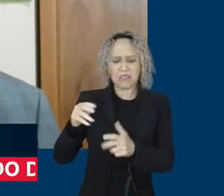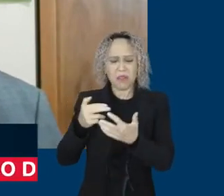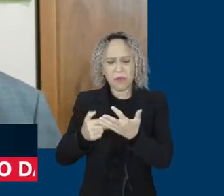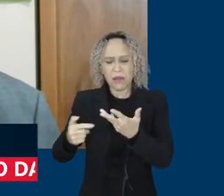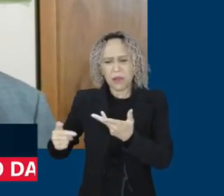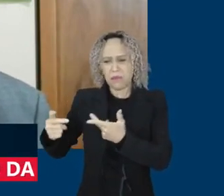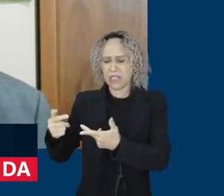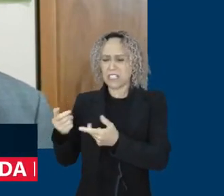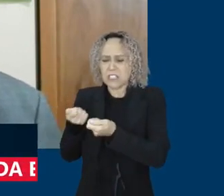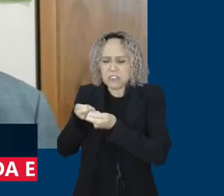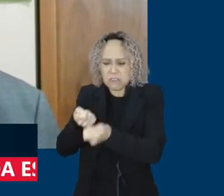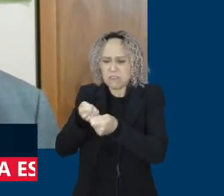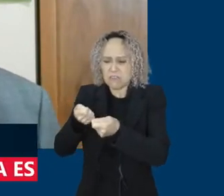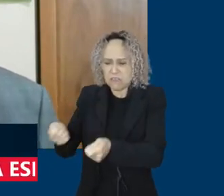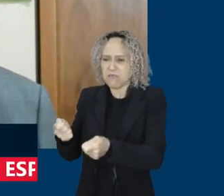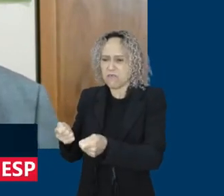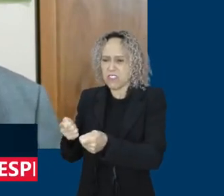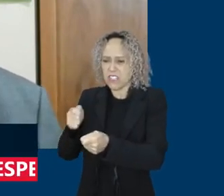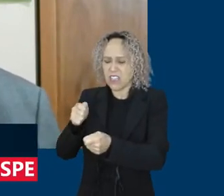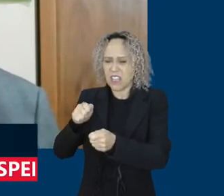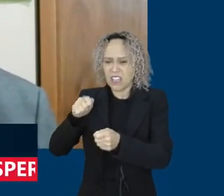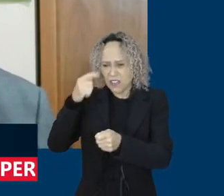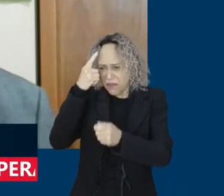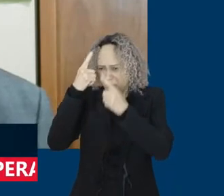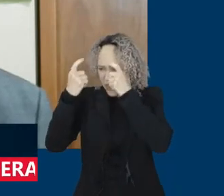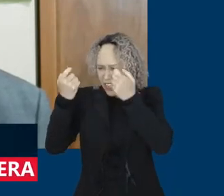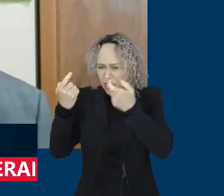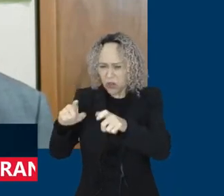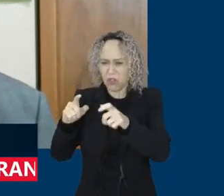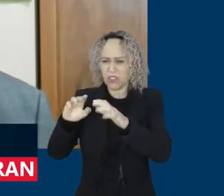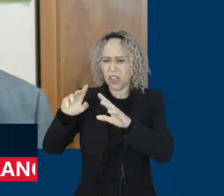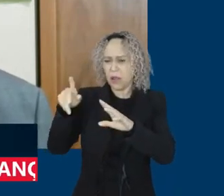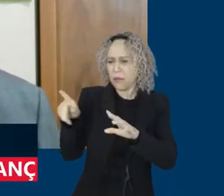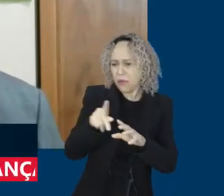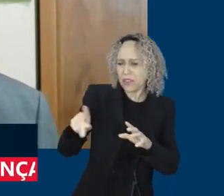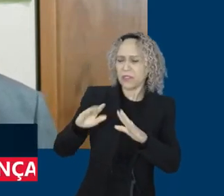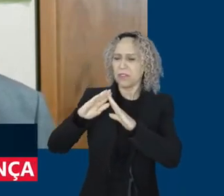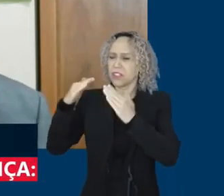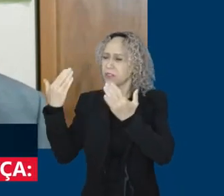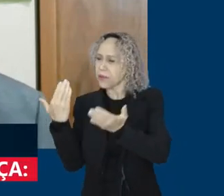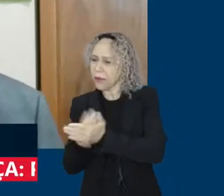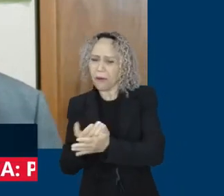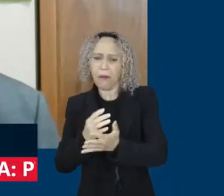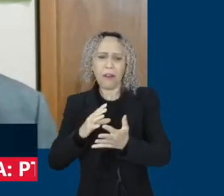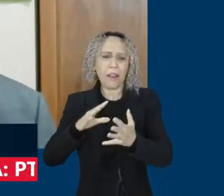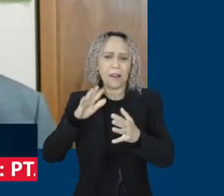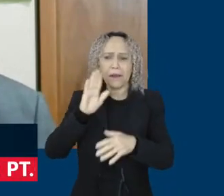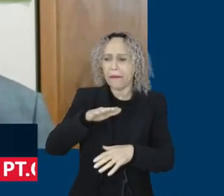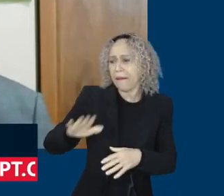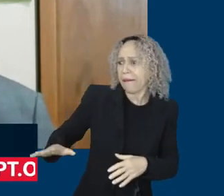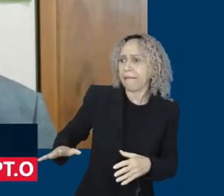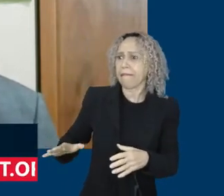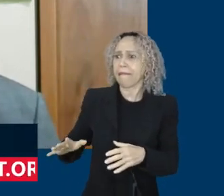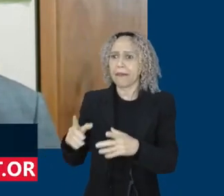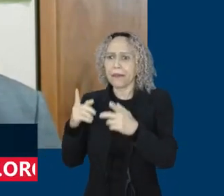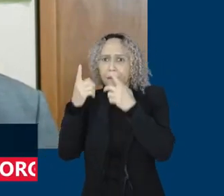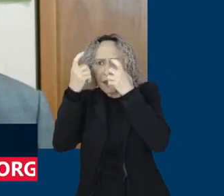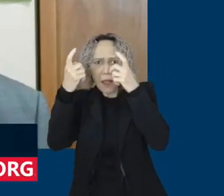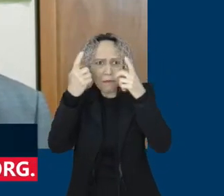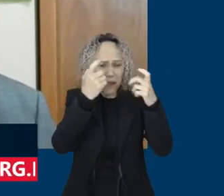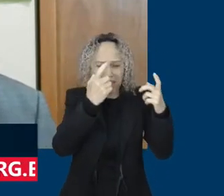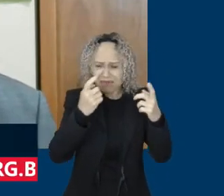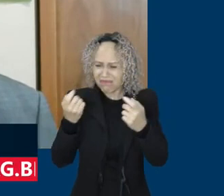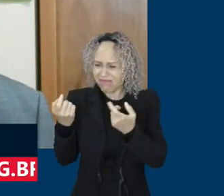tudo isso estimulado na internet, cria um clima de barbárie e de caos. Isso tem que ser regulado. Tudo tem regulação.